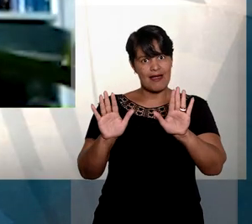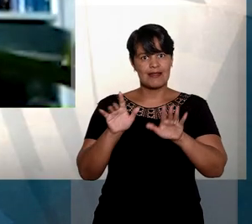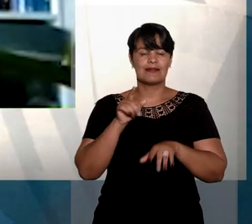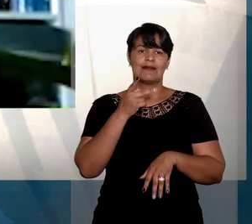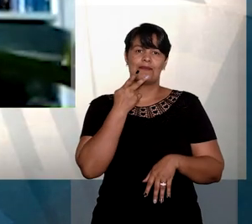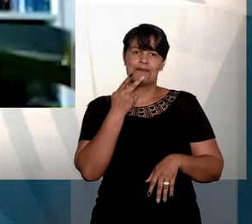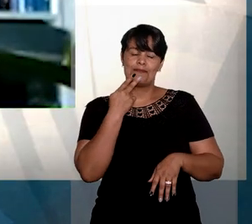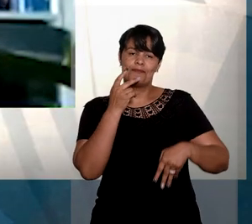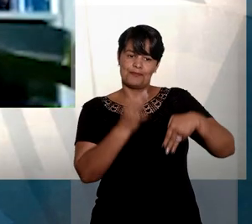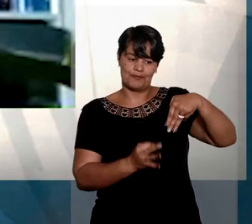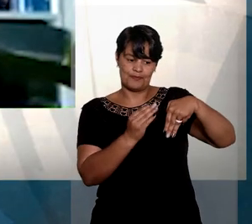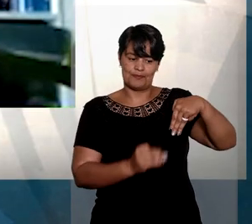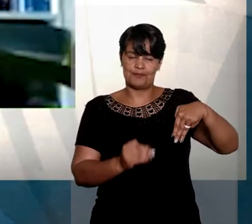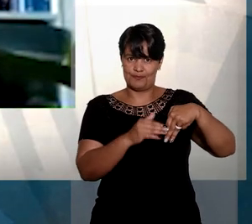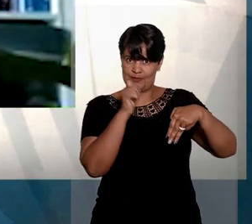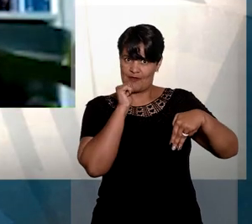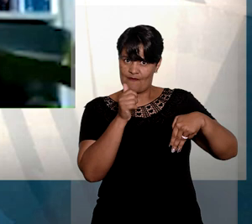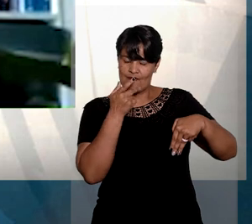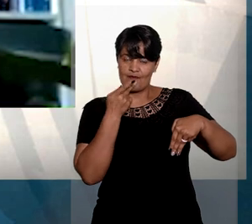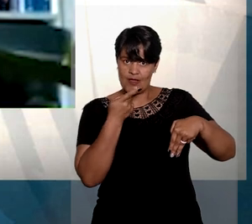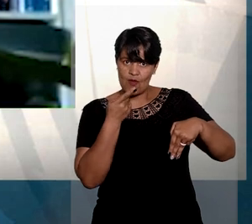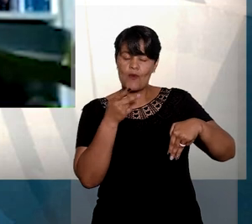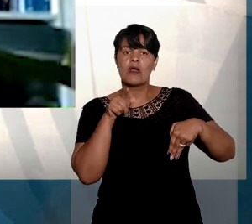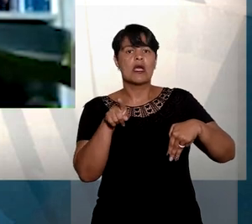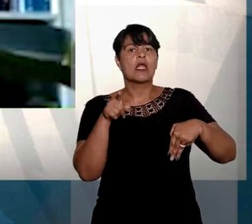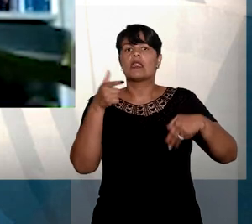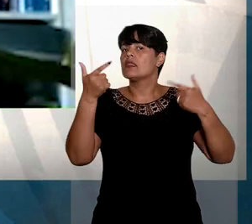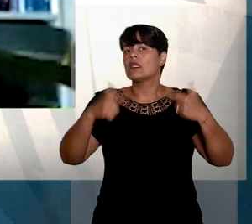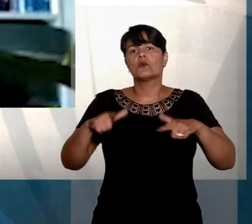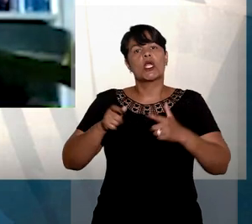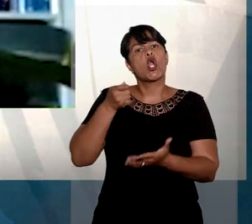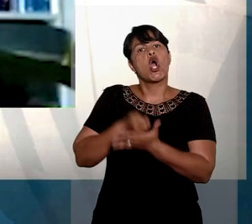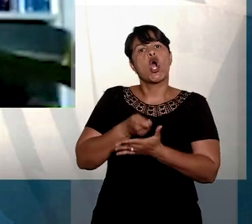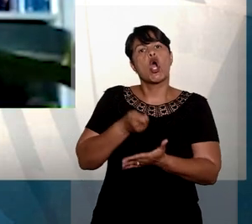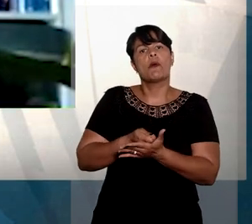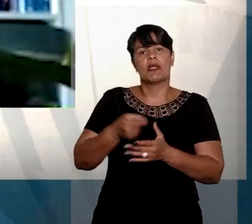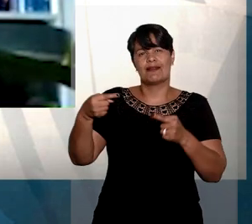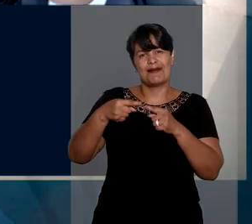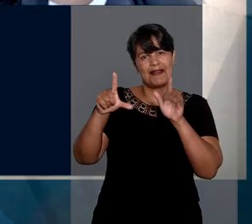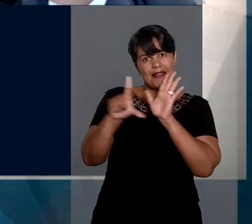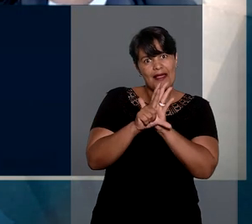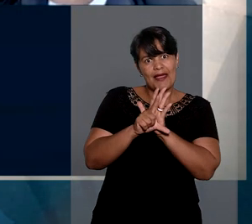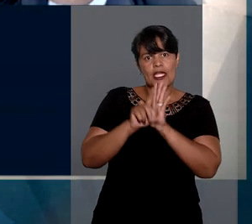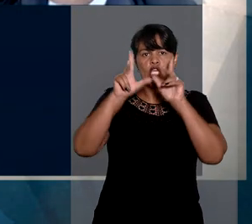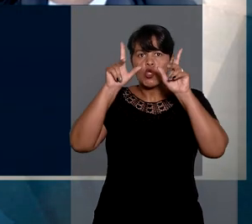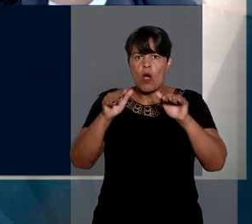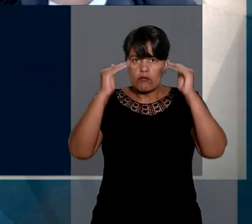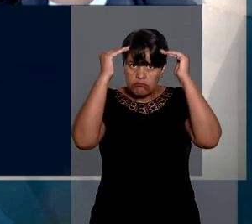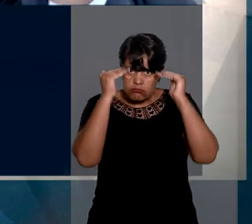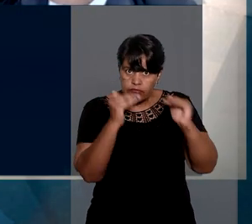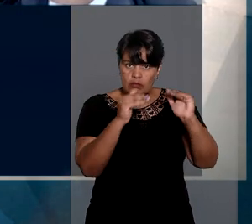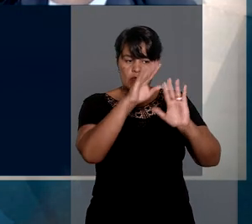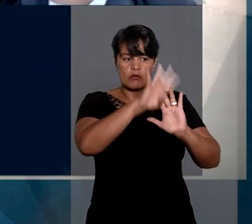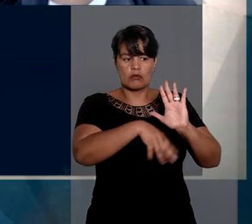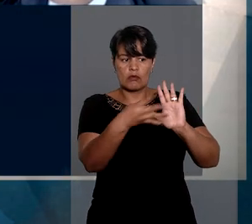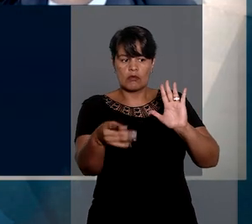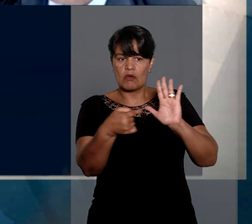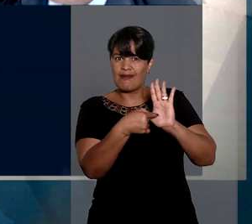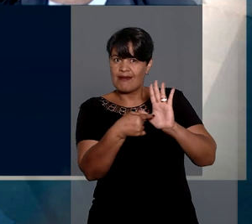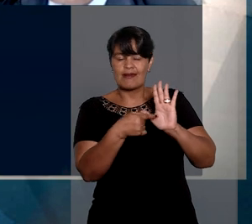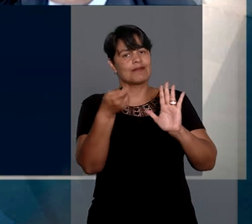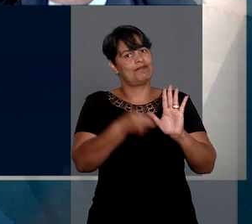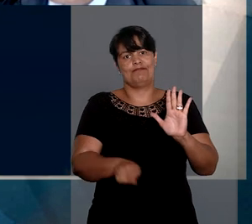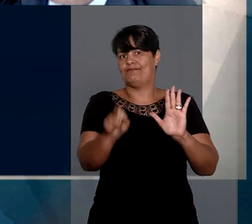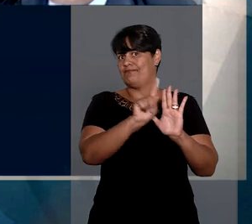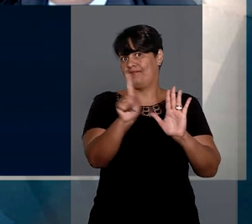ainda existe obrigação legal de que a remuneração do depositário seja determinada com base na tabela de custas da Corte